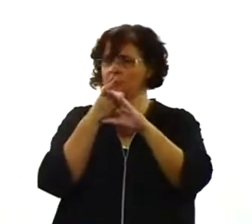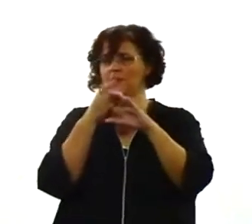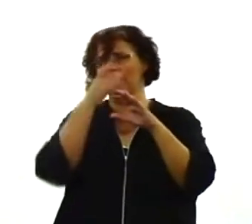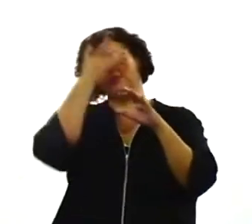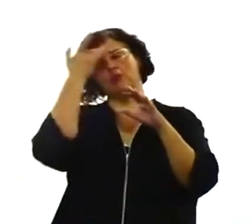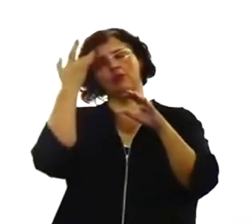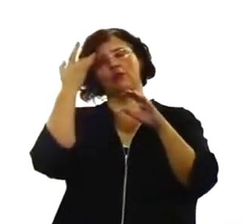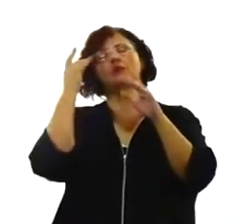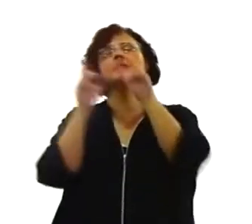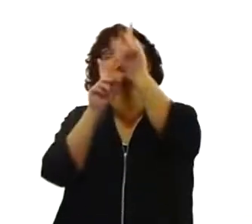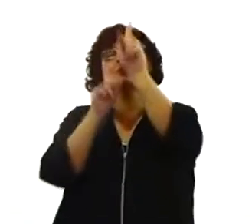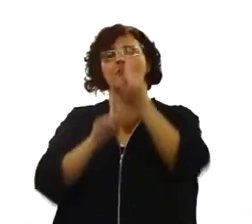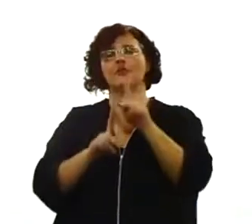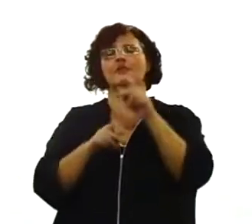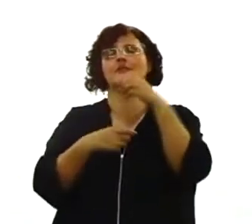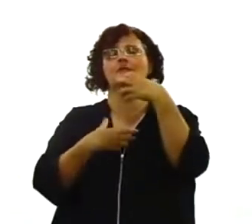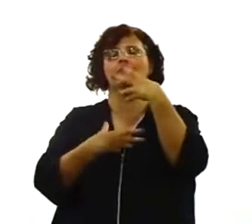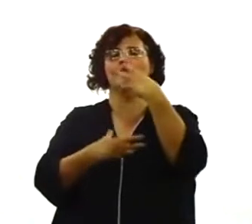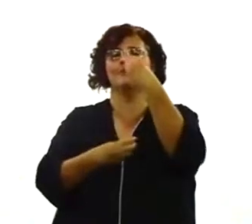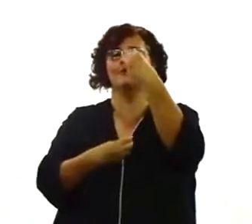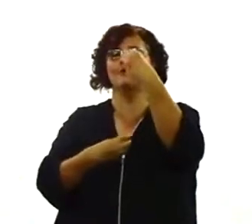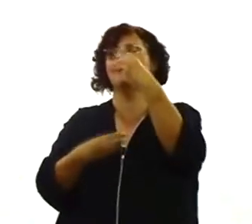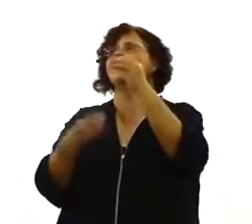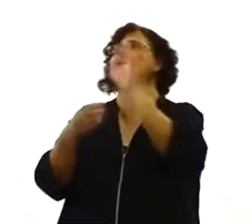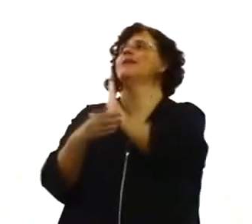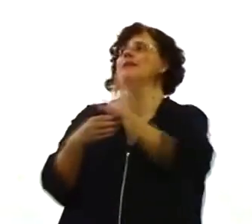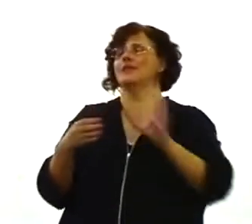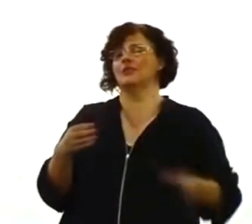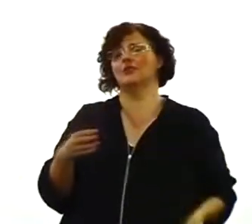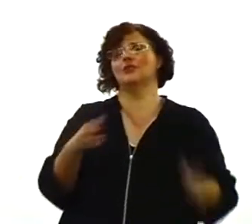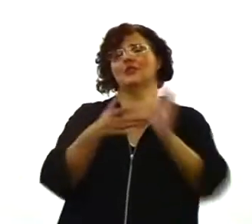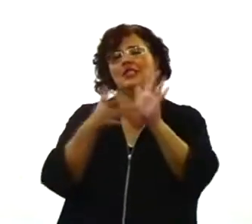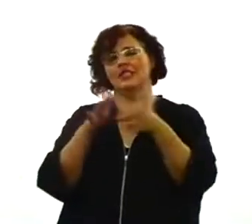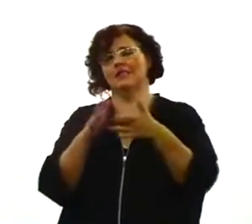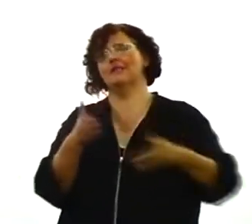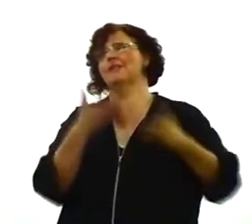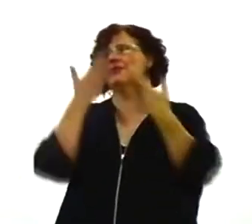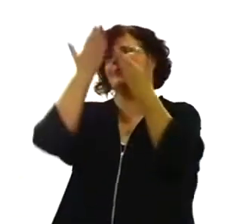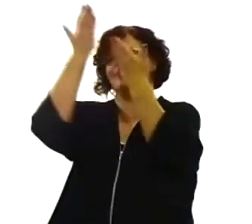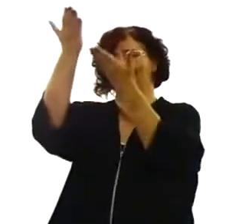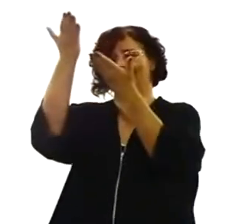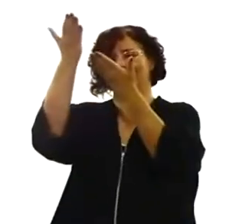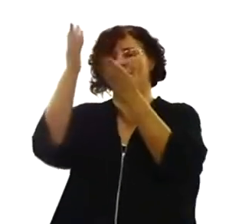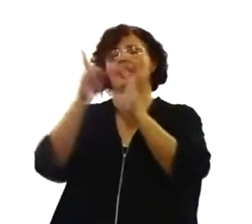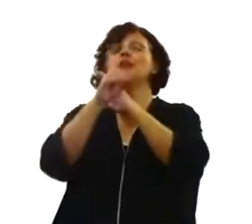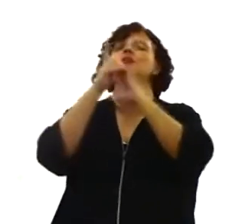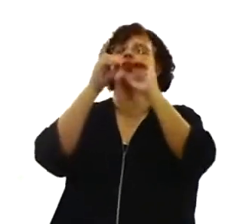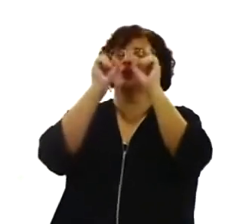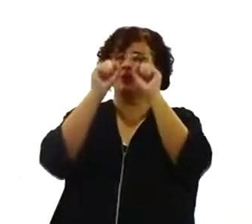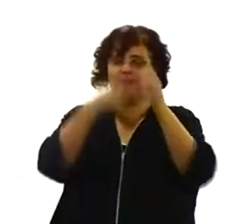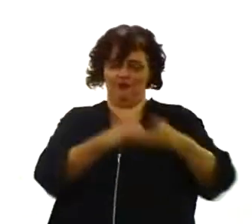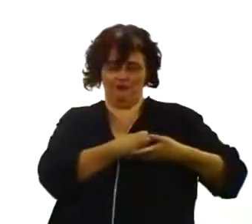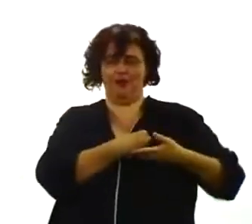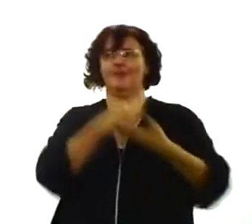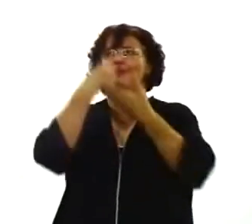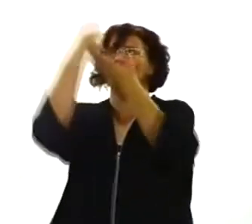pode fazer isso, aí onde você estiver. Orar a Deus, entregar a sua vida a Cristo e então cultuar. Porque é